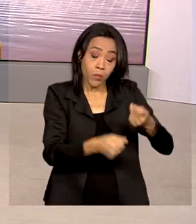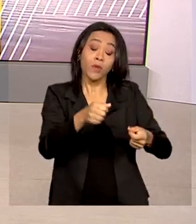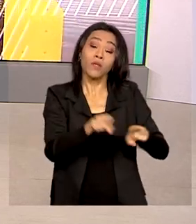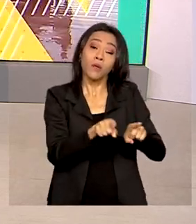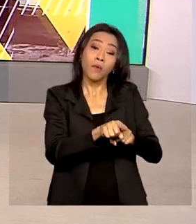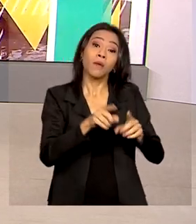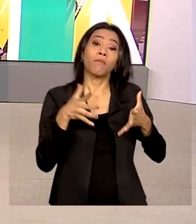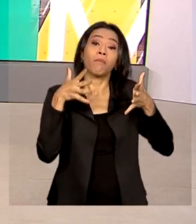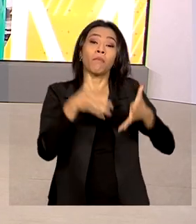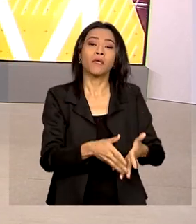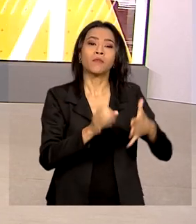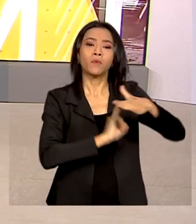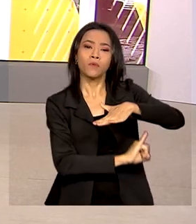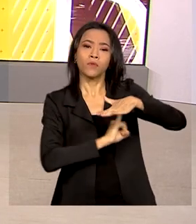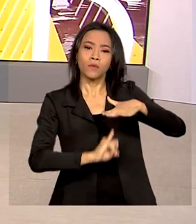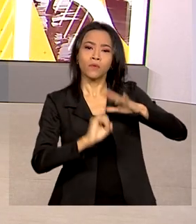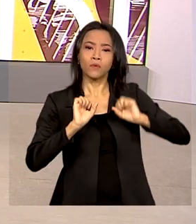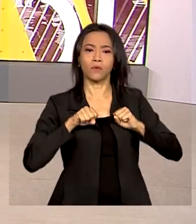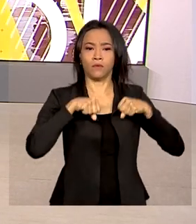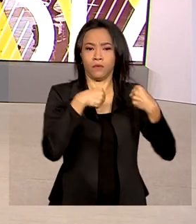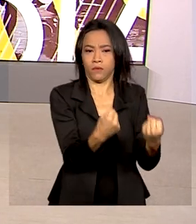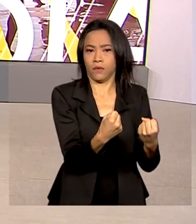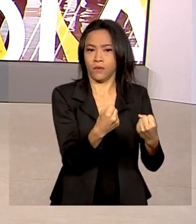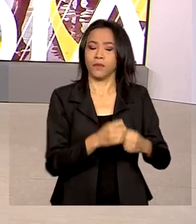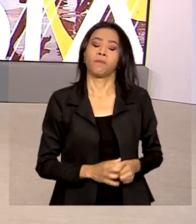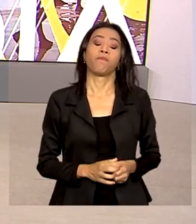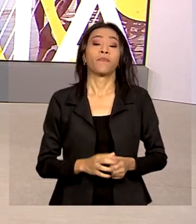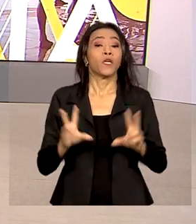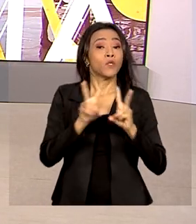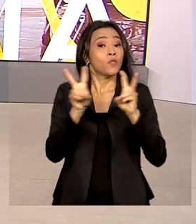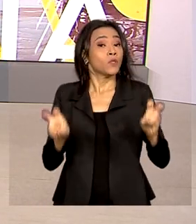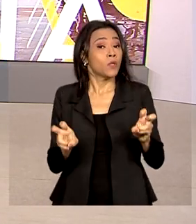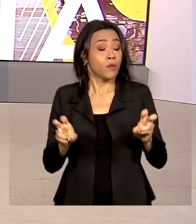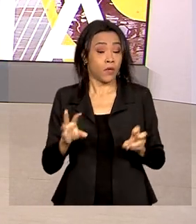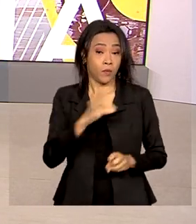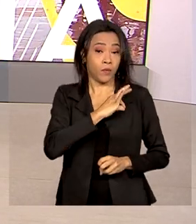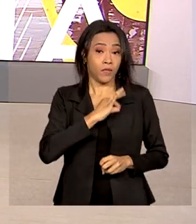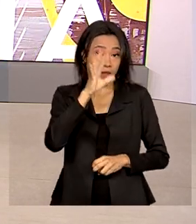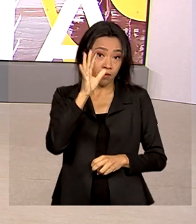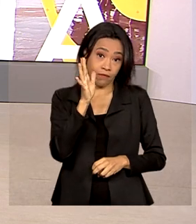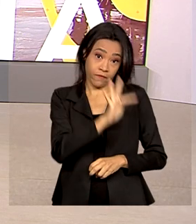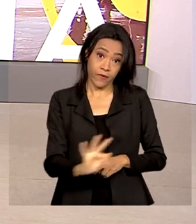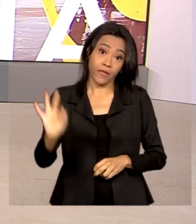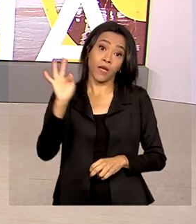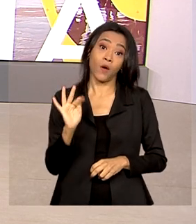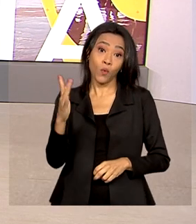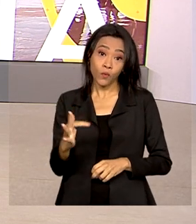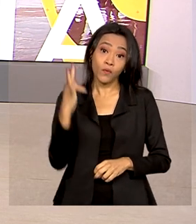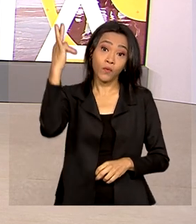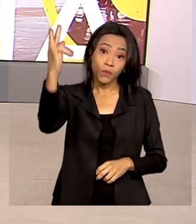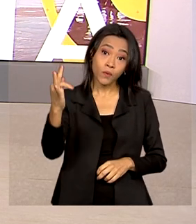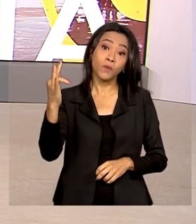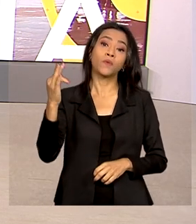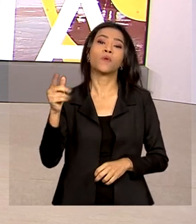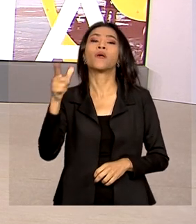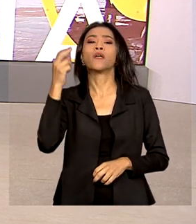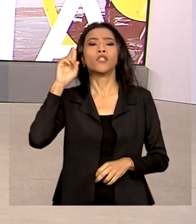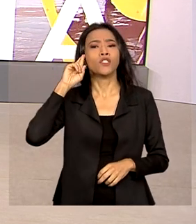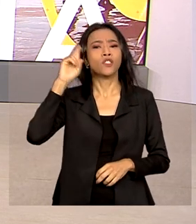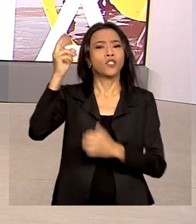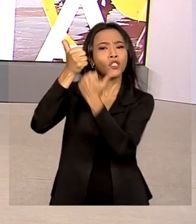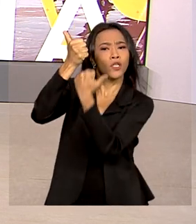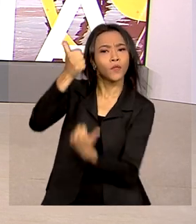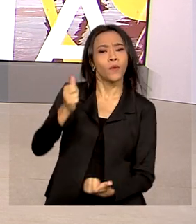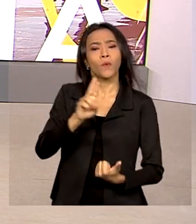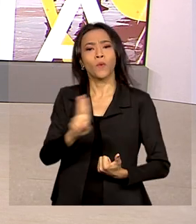Defesa do Direito de Defesa. Em relação à Polícia Federal, o futuro diretor-geral será Andrei Augusto Passos